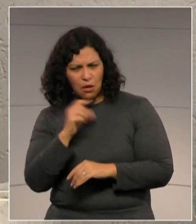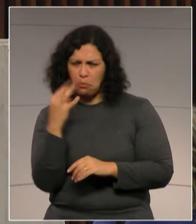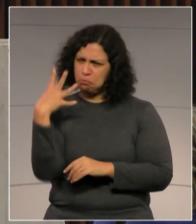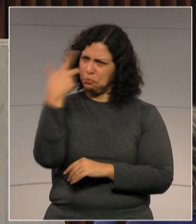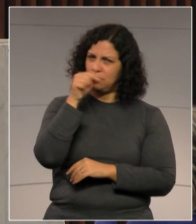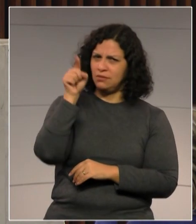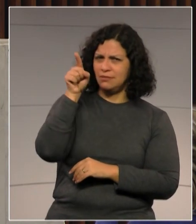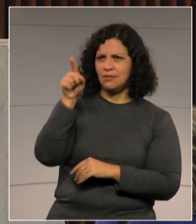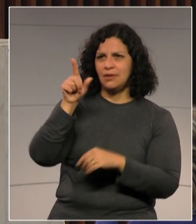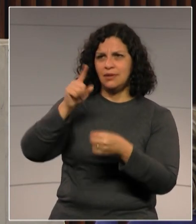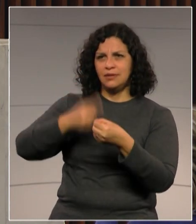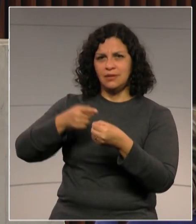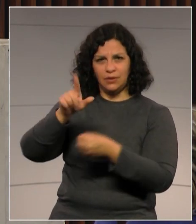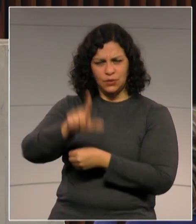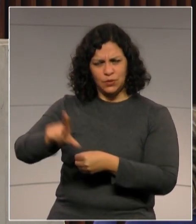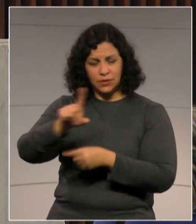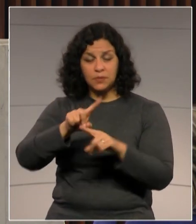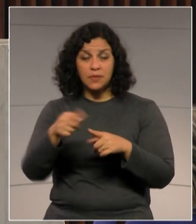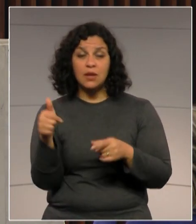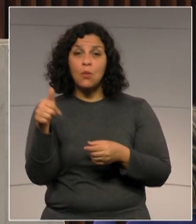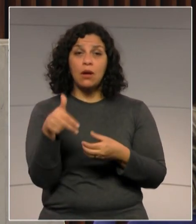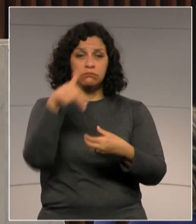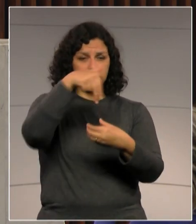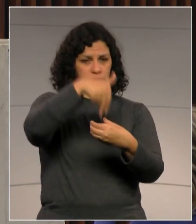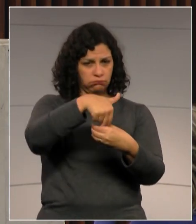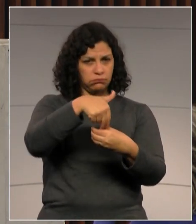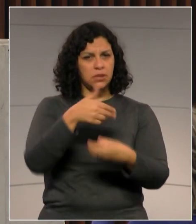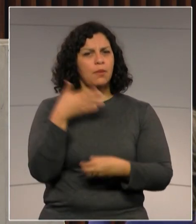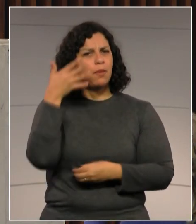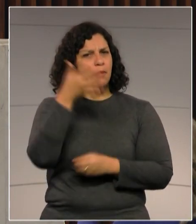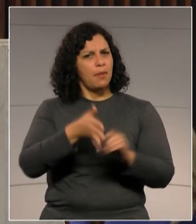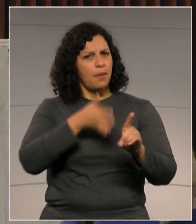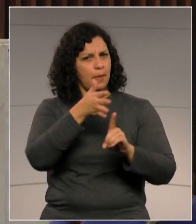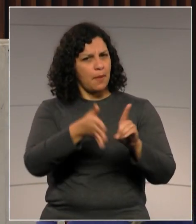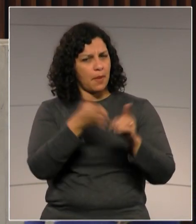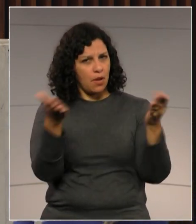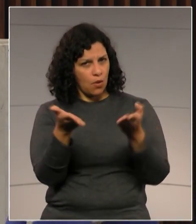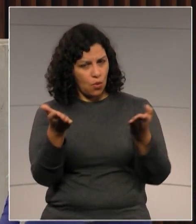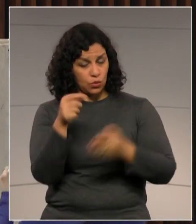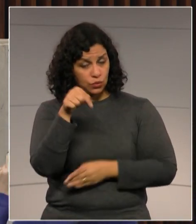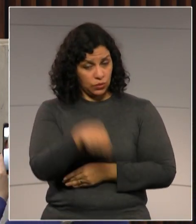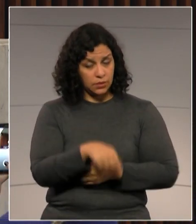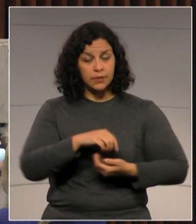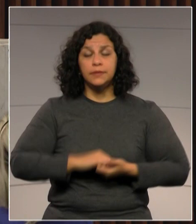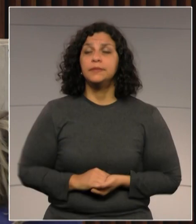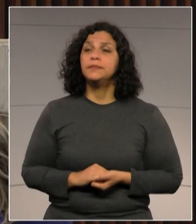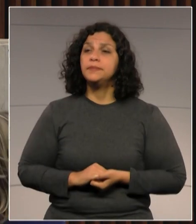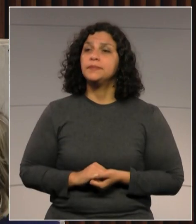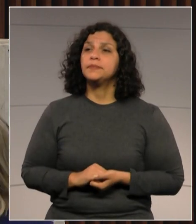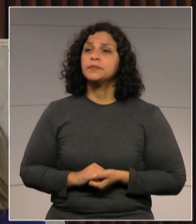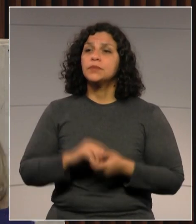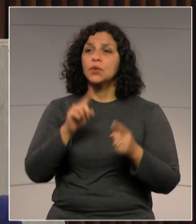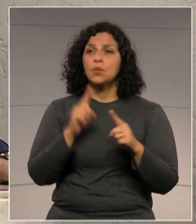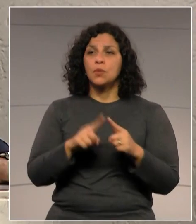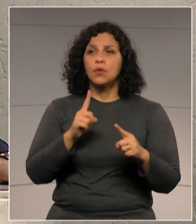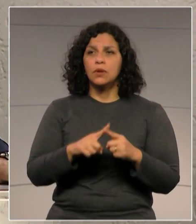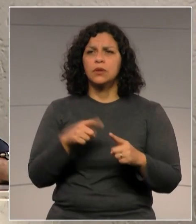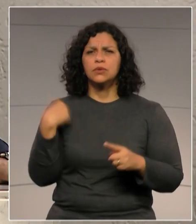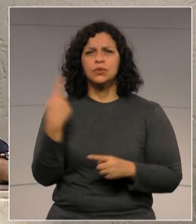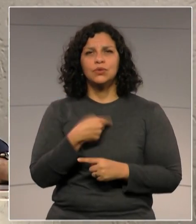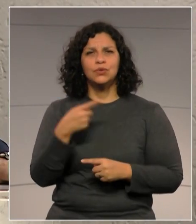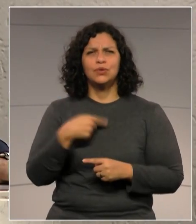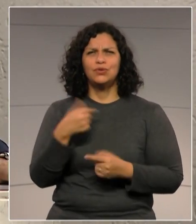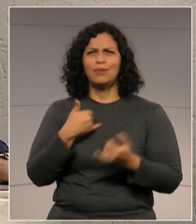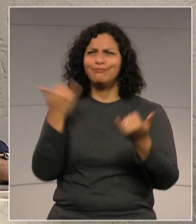Seu presidente, mas eu subo a esta tribuna hoje e eu não poderia deixar de vir aqui? Porque a gente escuta